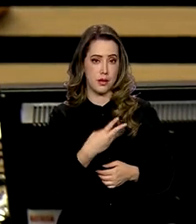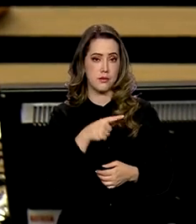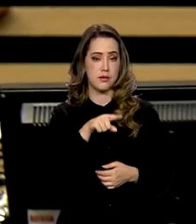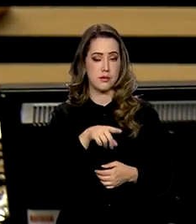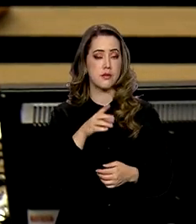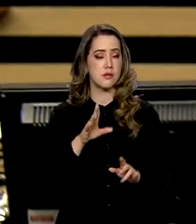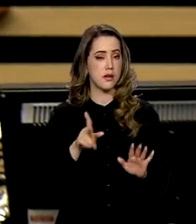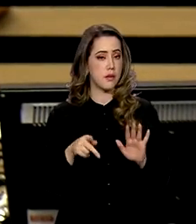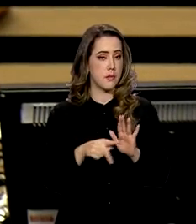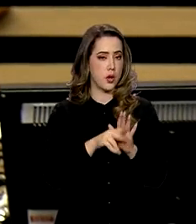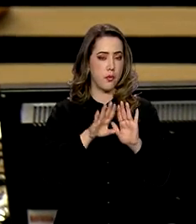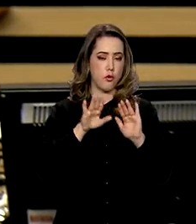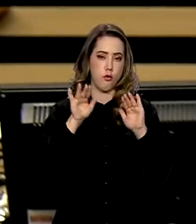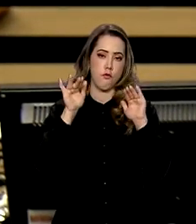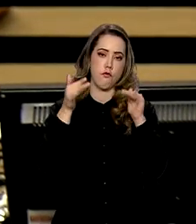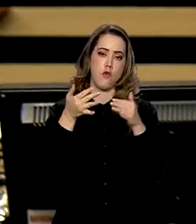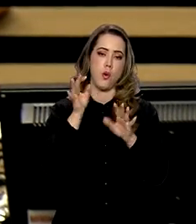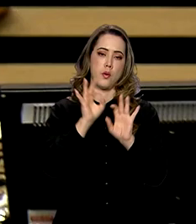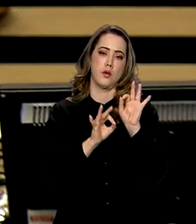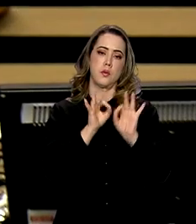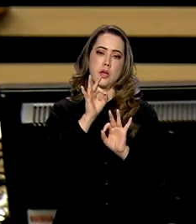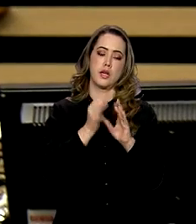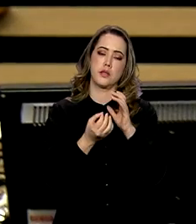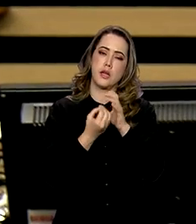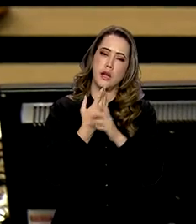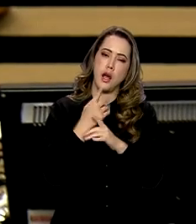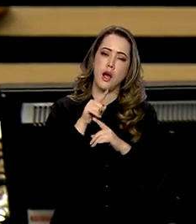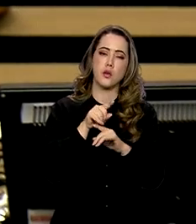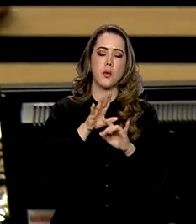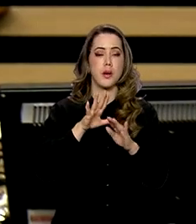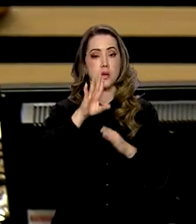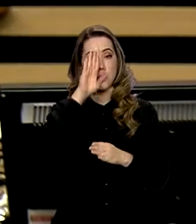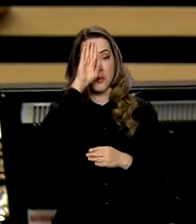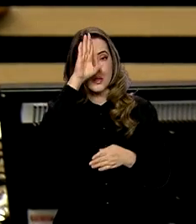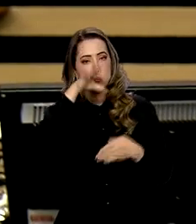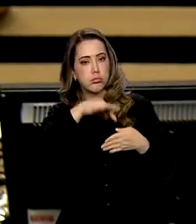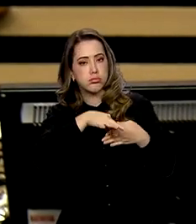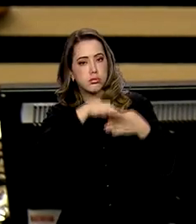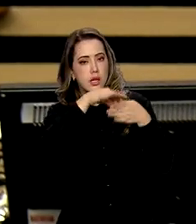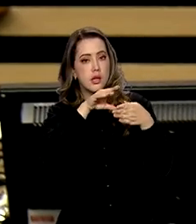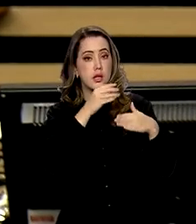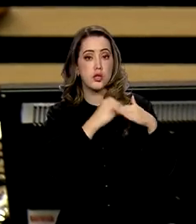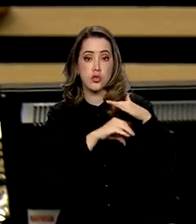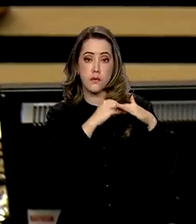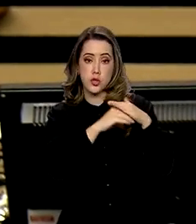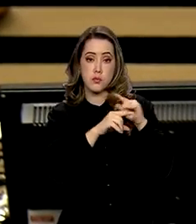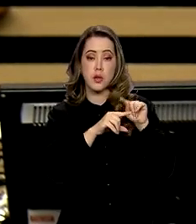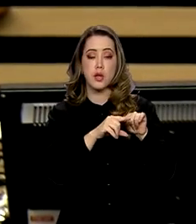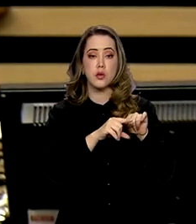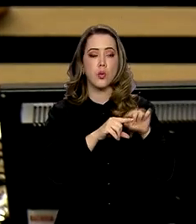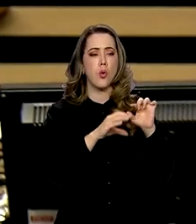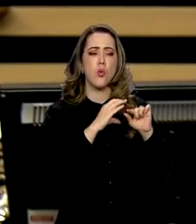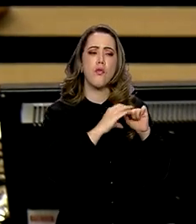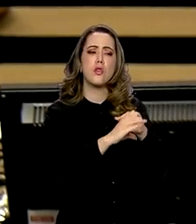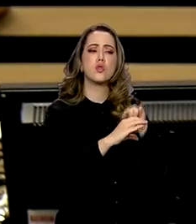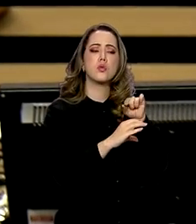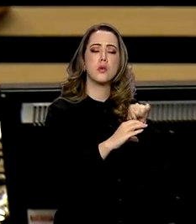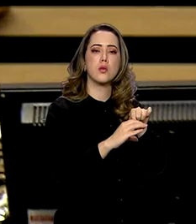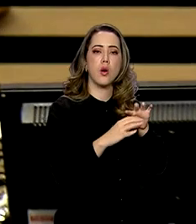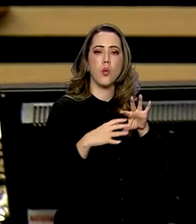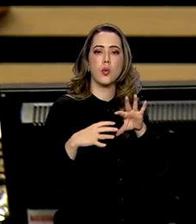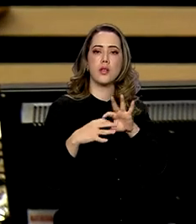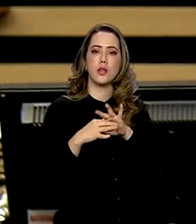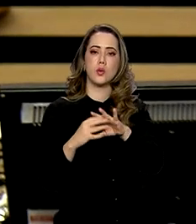e elaborado para que o carro-chefe do volume de investimento seja a parceria com o setor